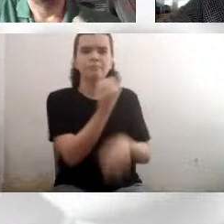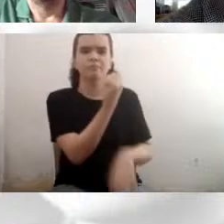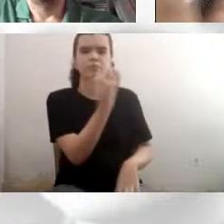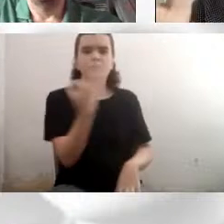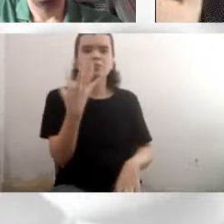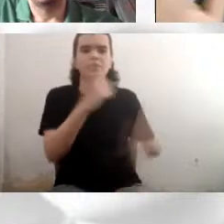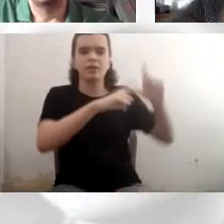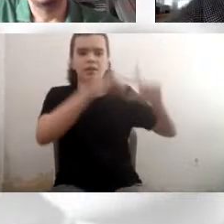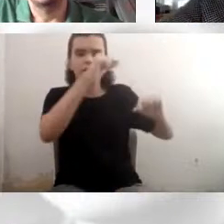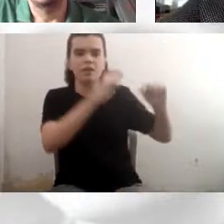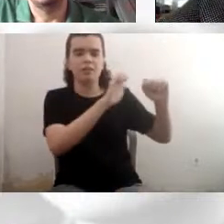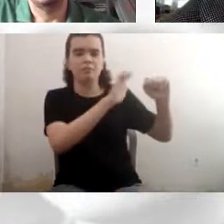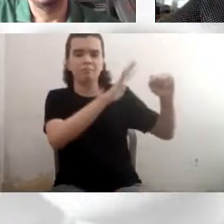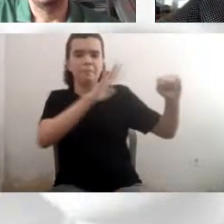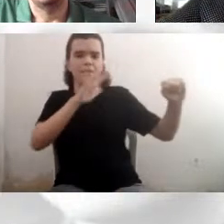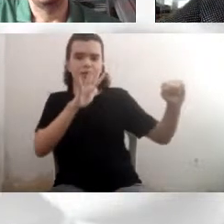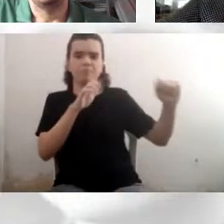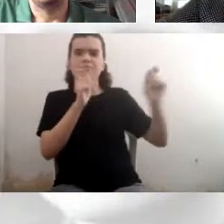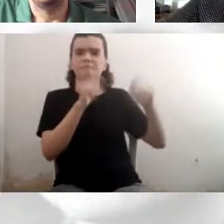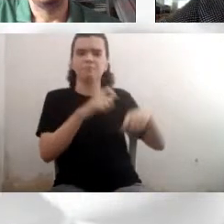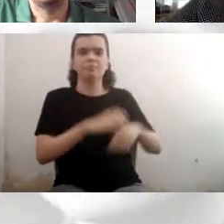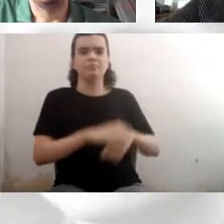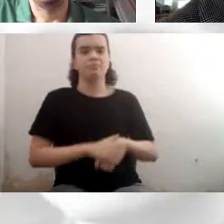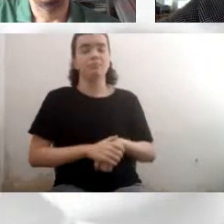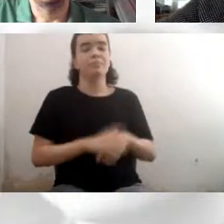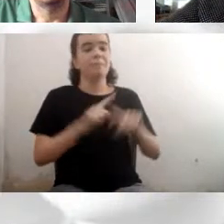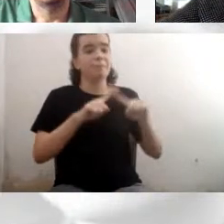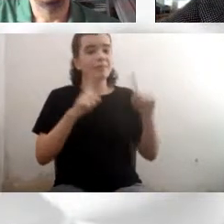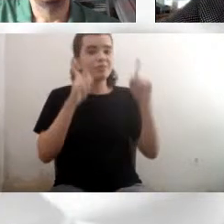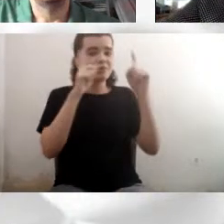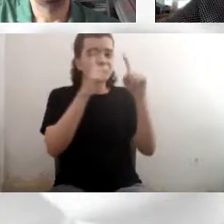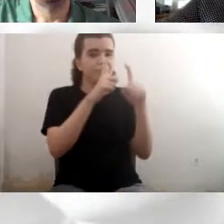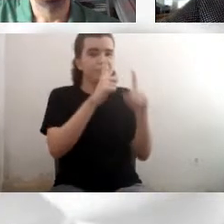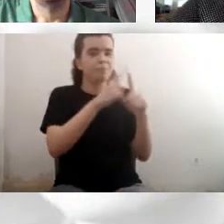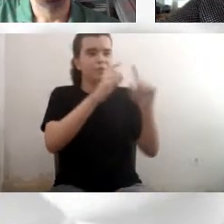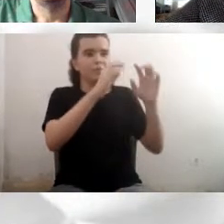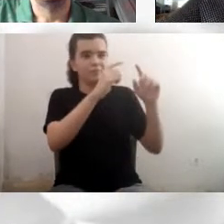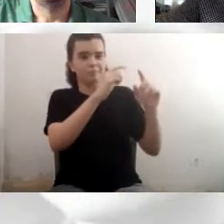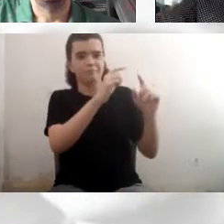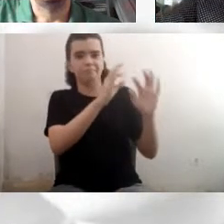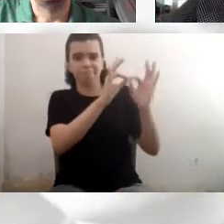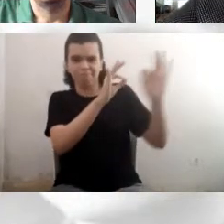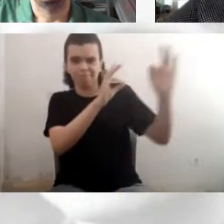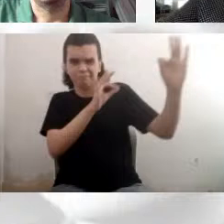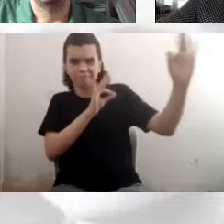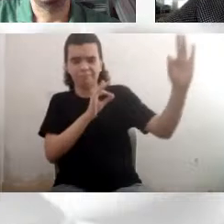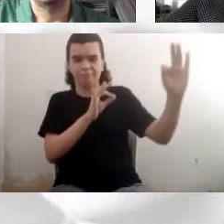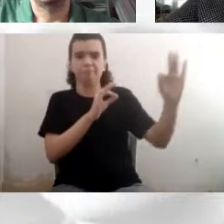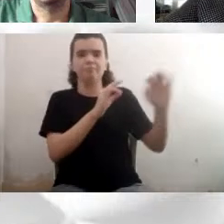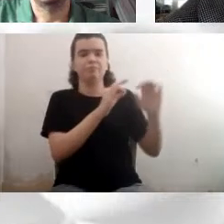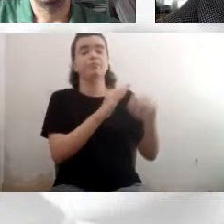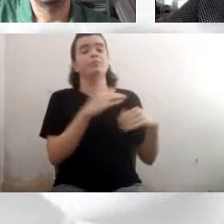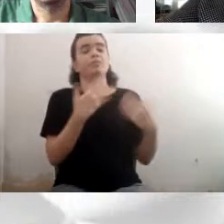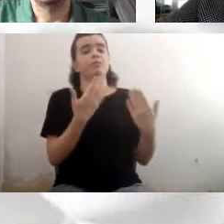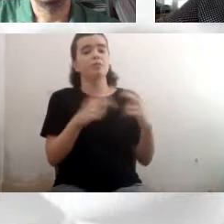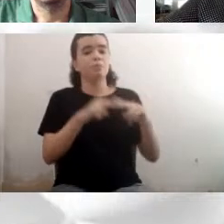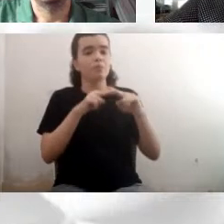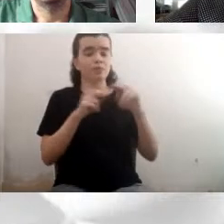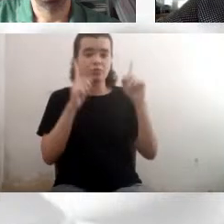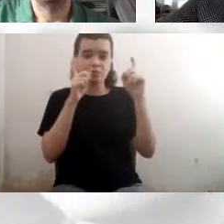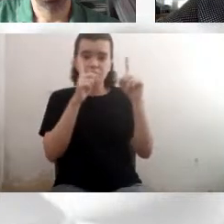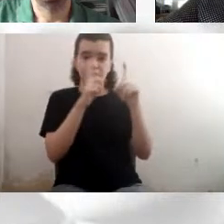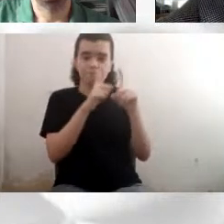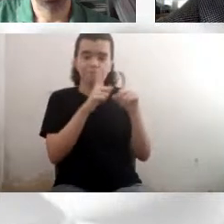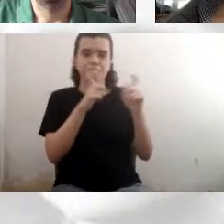ou objeto que a gente consegue observar. Então, ele pode estar mais distante, então, os grandes telescópios vão permitir